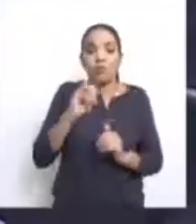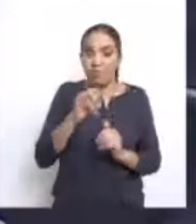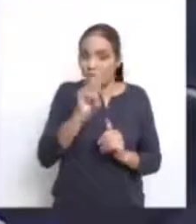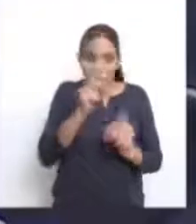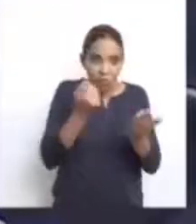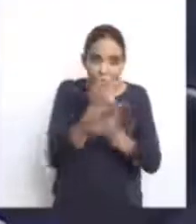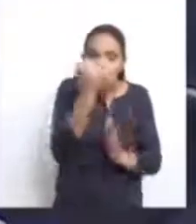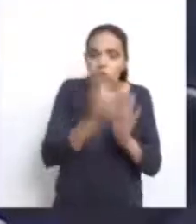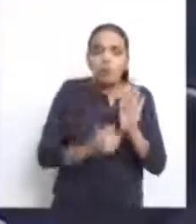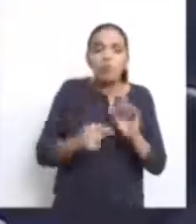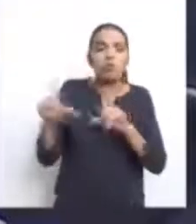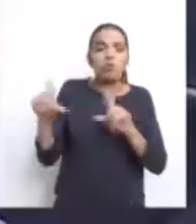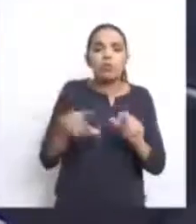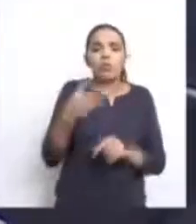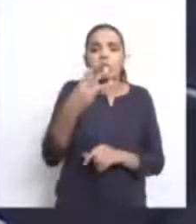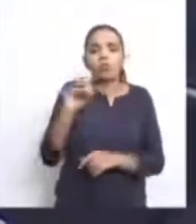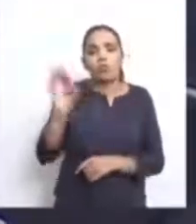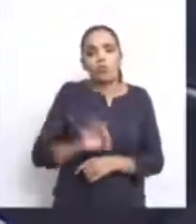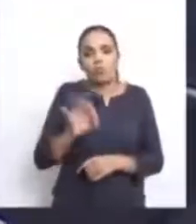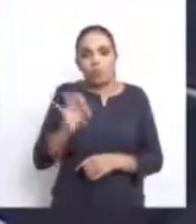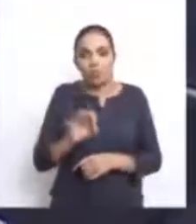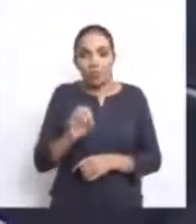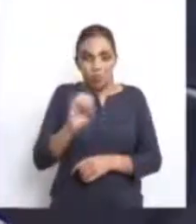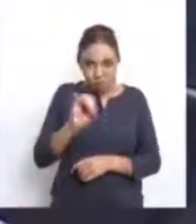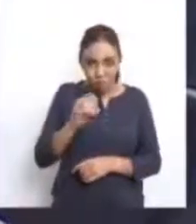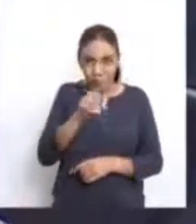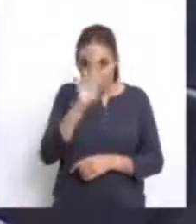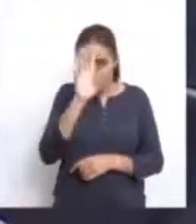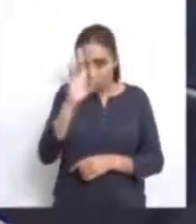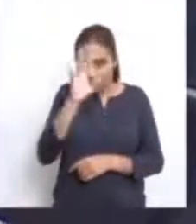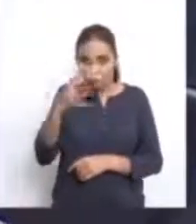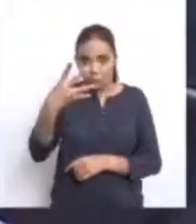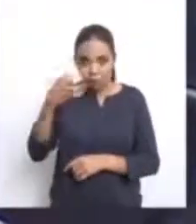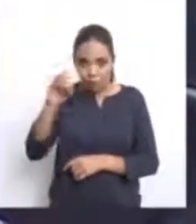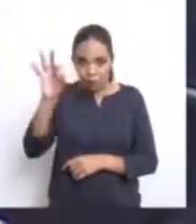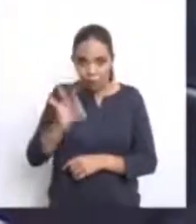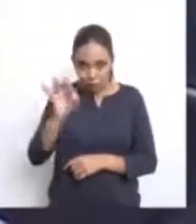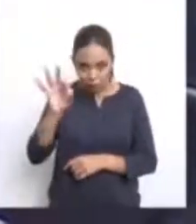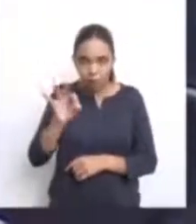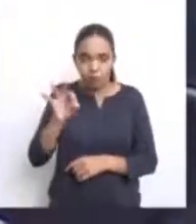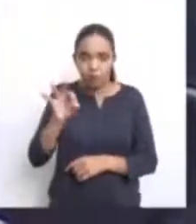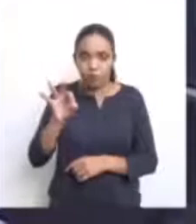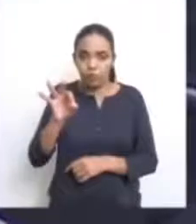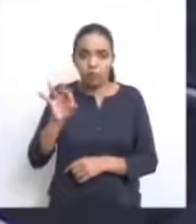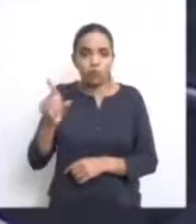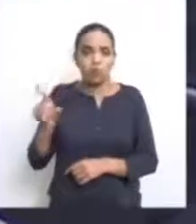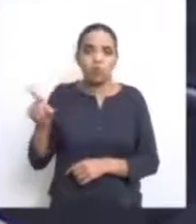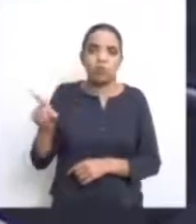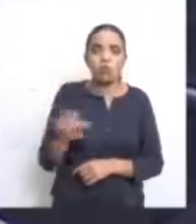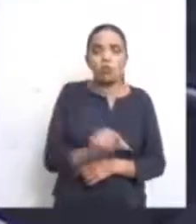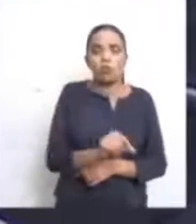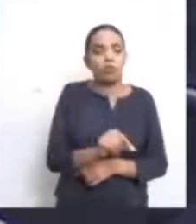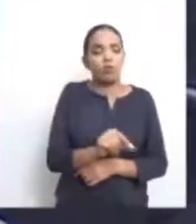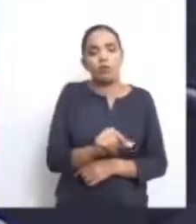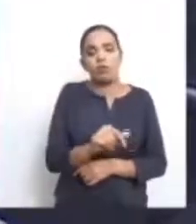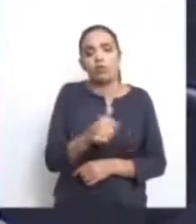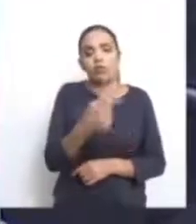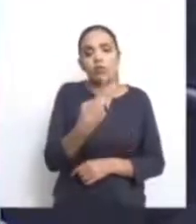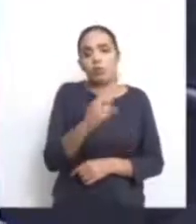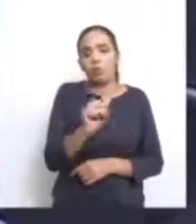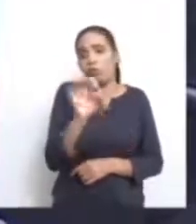30% sobre o degrau tarifário. Se o degrau é 40%, vamos supor que o degrau seja 40%, eu vou pagar apenas